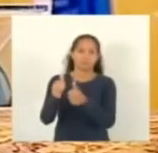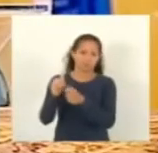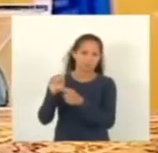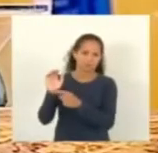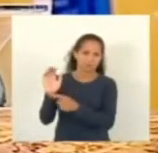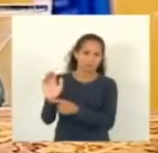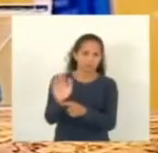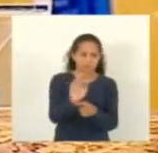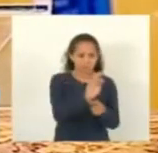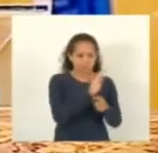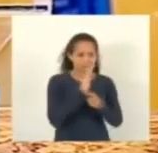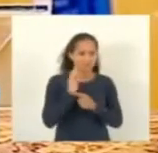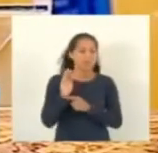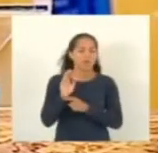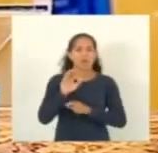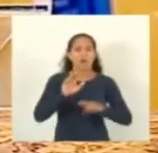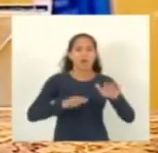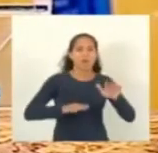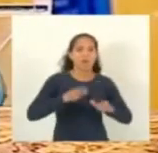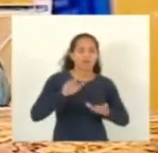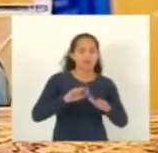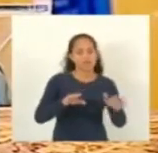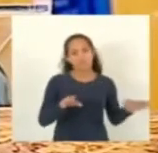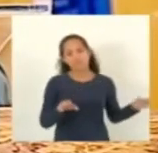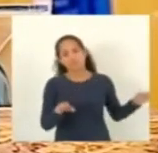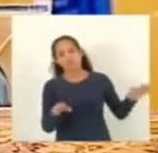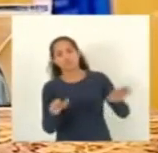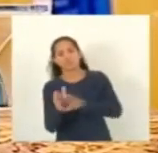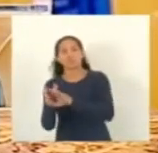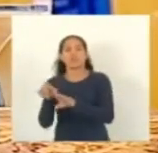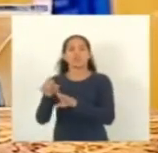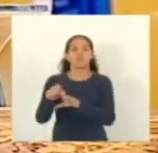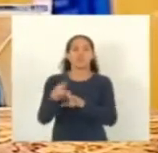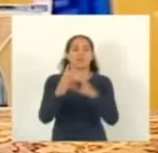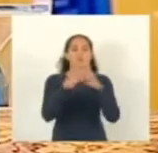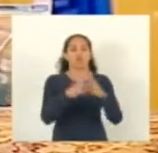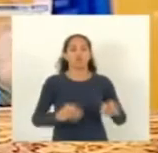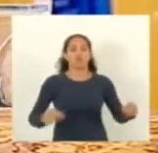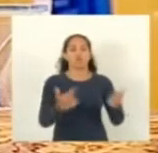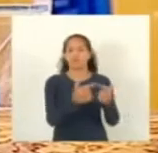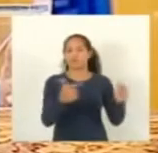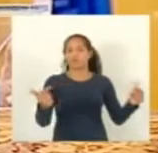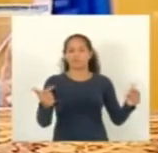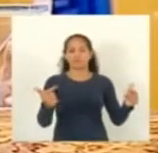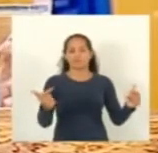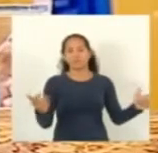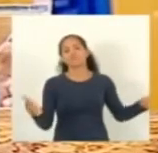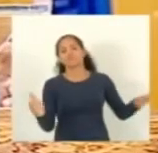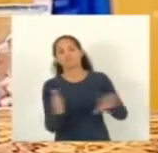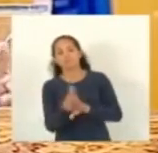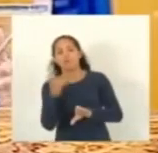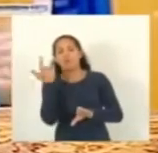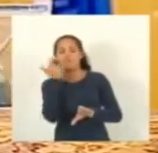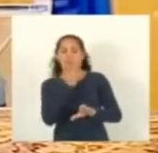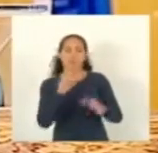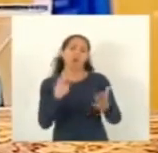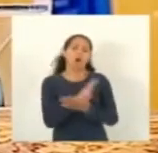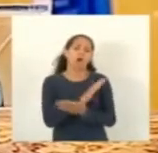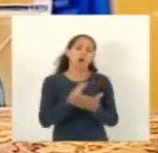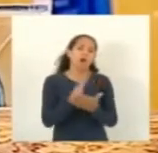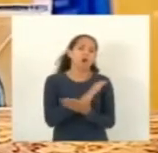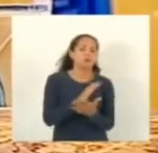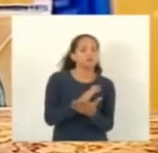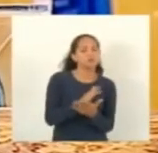sem esperança de cura, mas acabam sendo curados. Aquele que não tem cura, infelizmente,